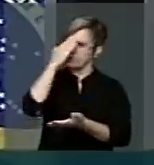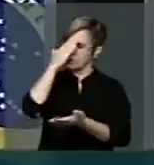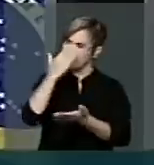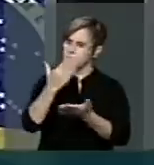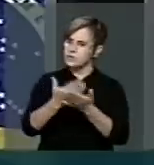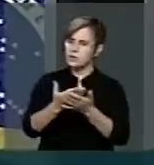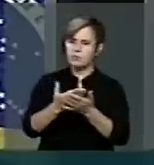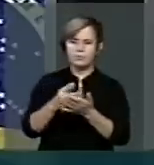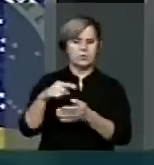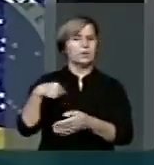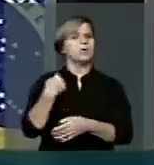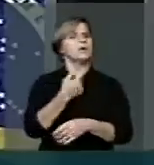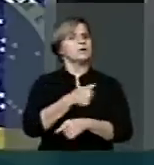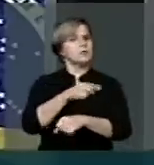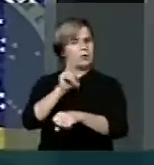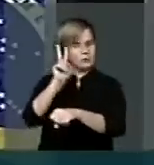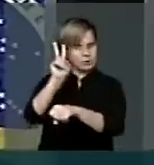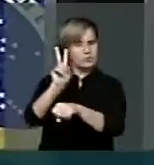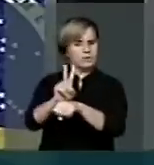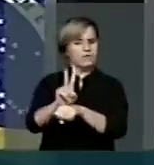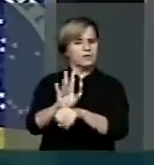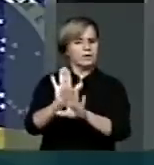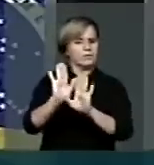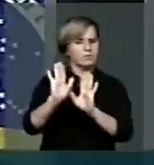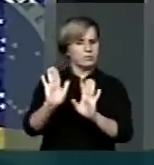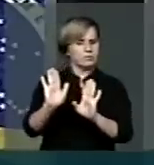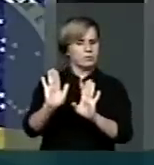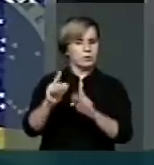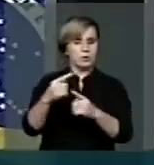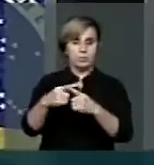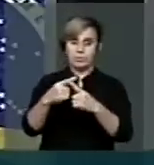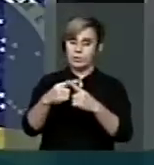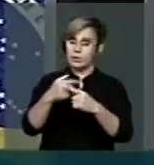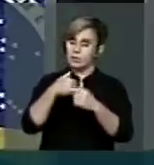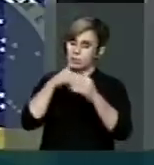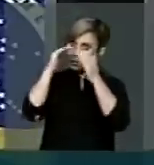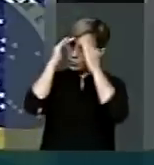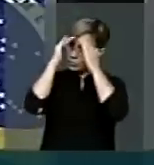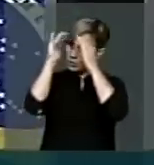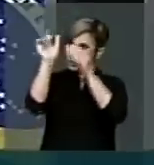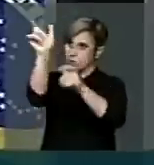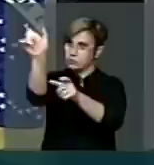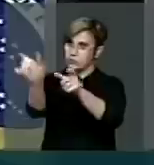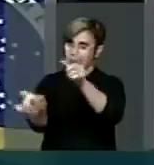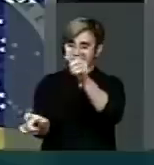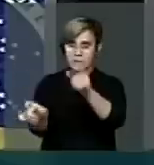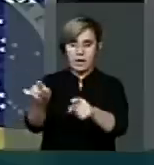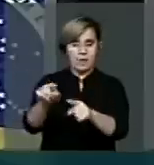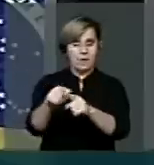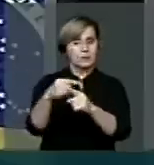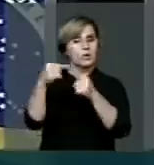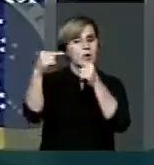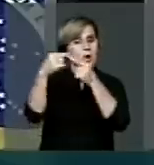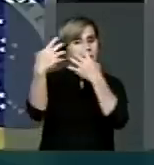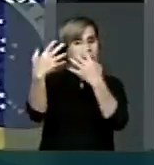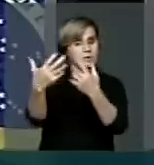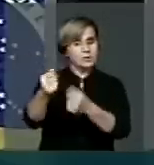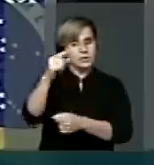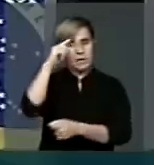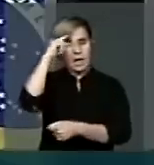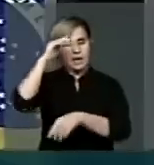defendemos, porque as ideias, elas trazem efeitos no mundo, elas trazem